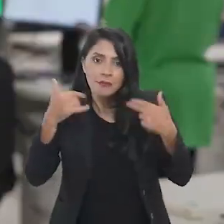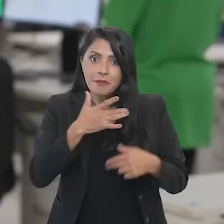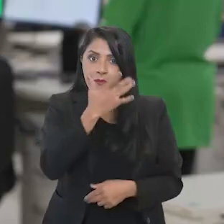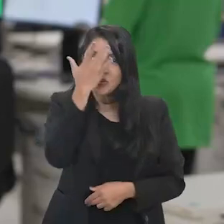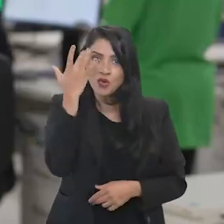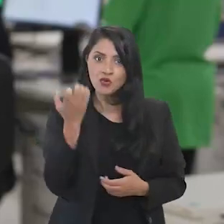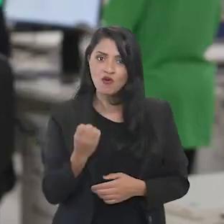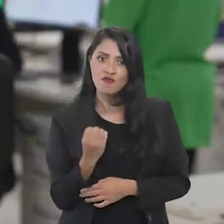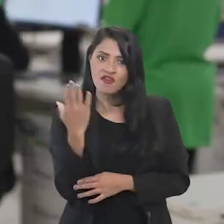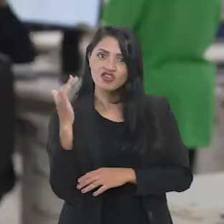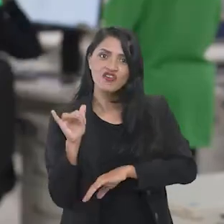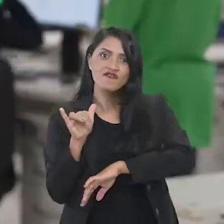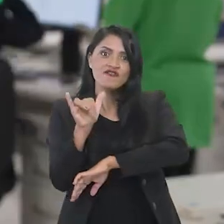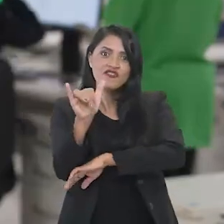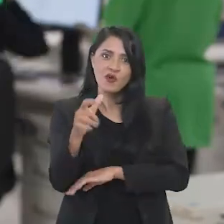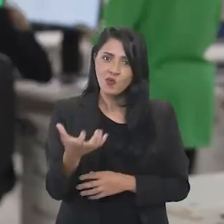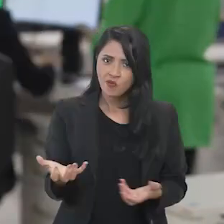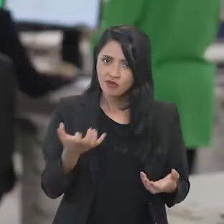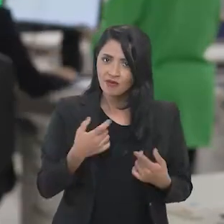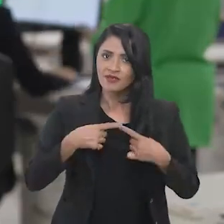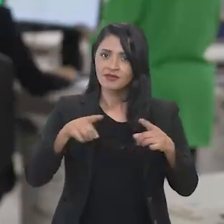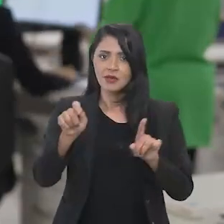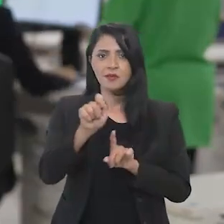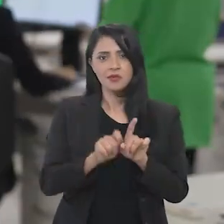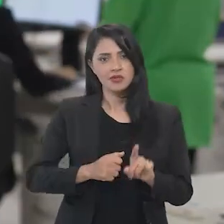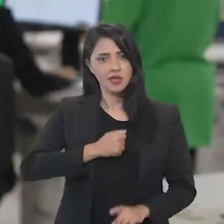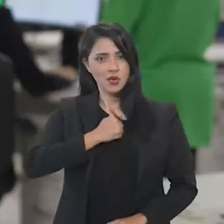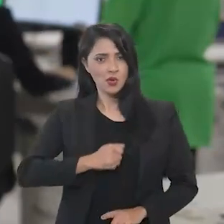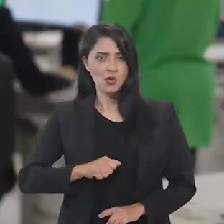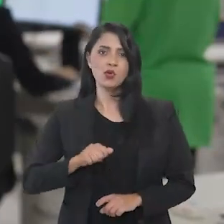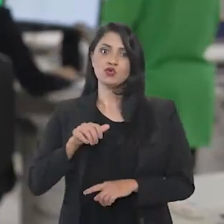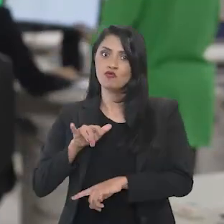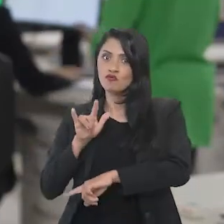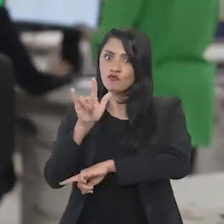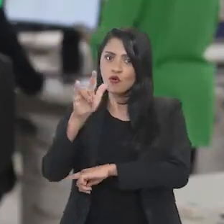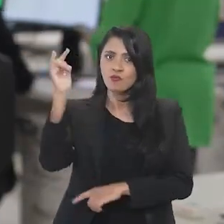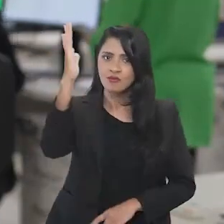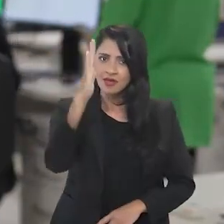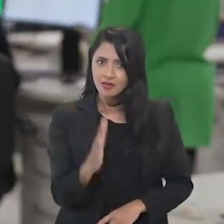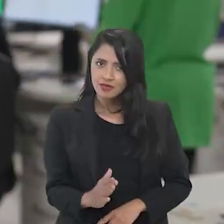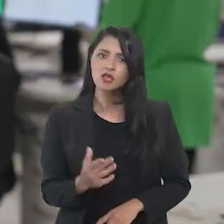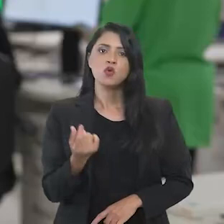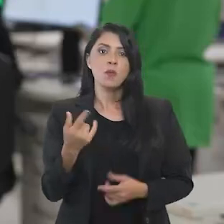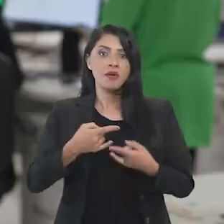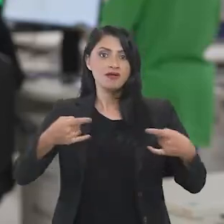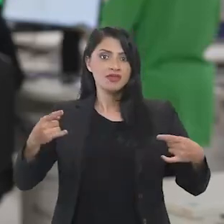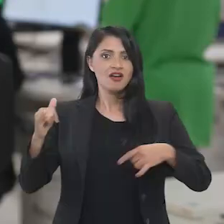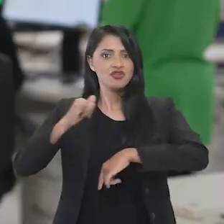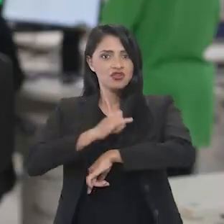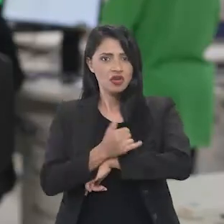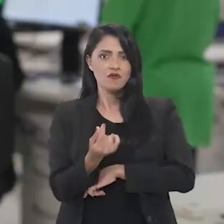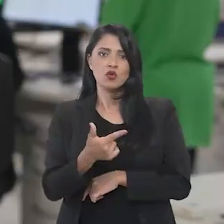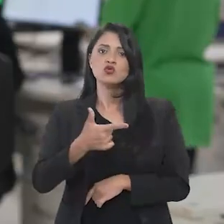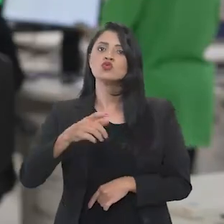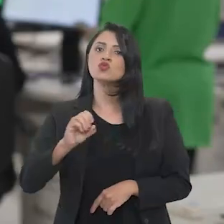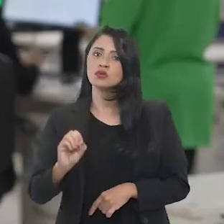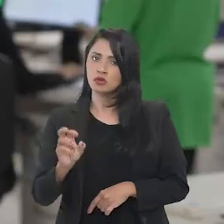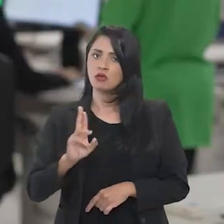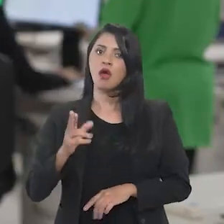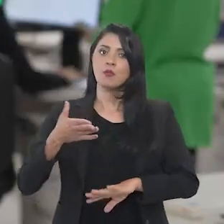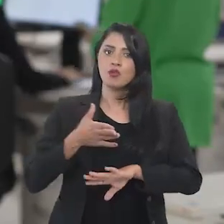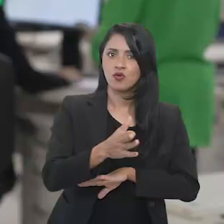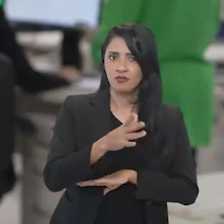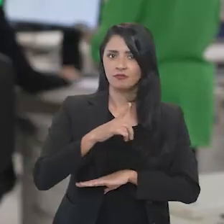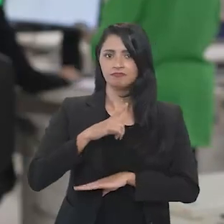notícia para quem quer viajar de avião. Vai ser lançado em agosto o Voa Brasil, com passagens aéreas no valor de 200 reais